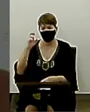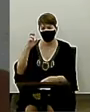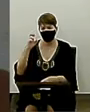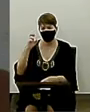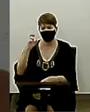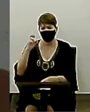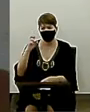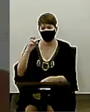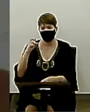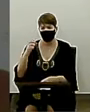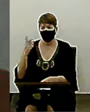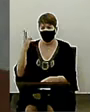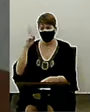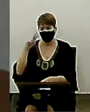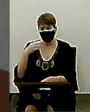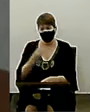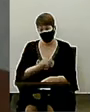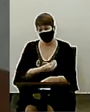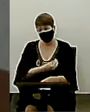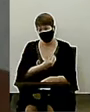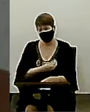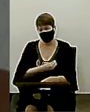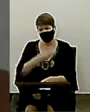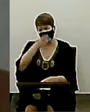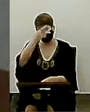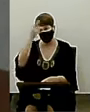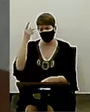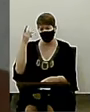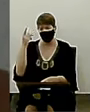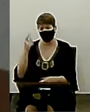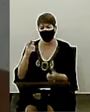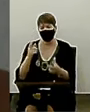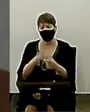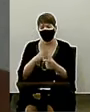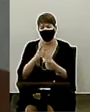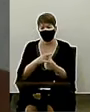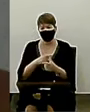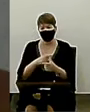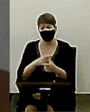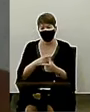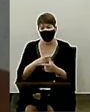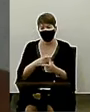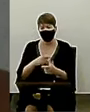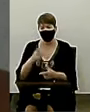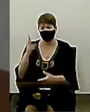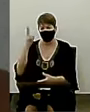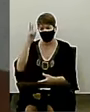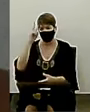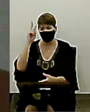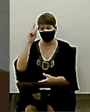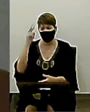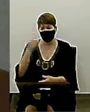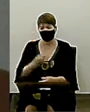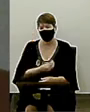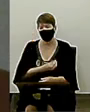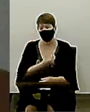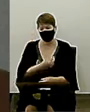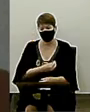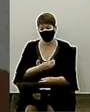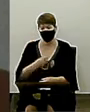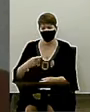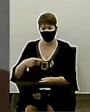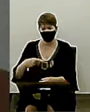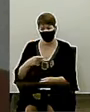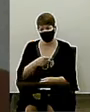E a primeira delas é a biografia do pastor a quem eu dediquei em memória o livro que é o